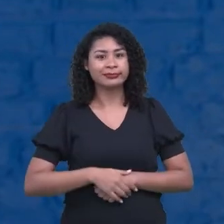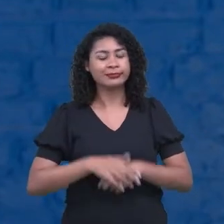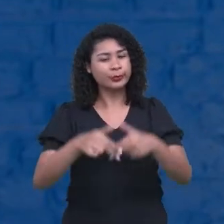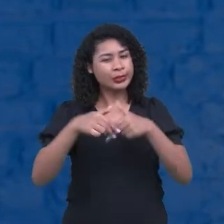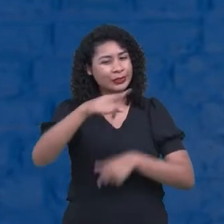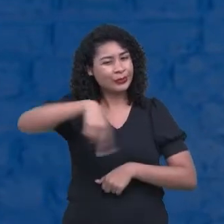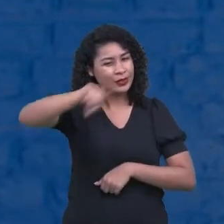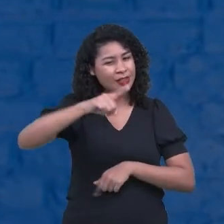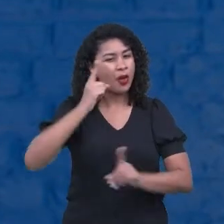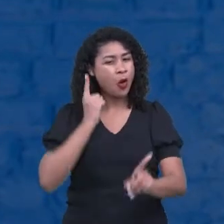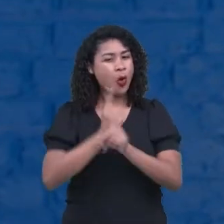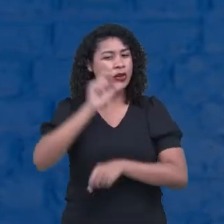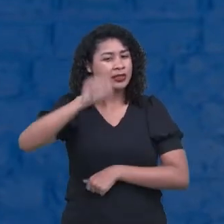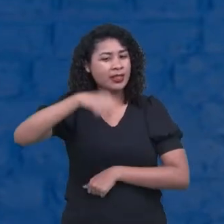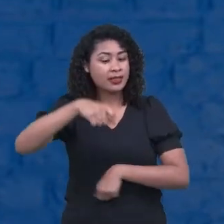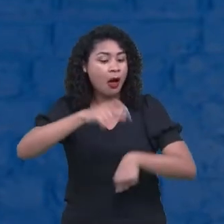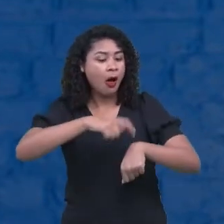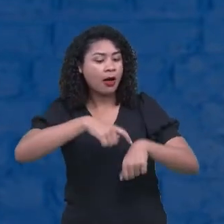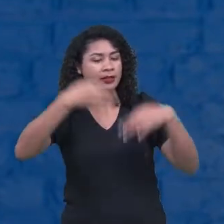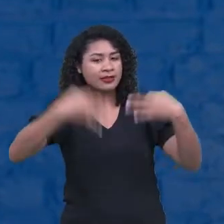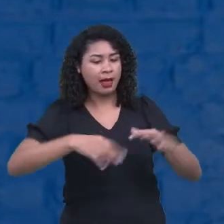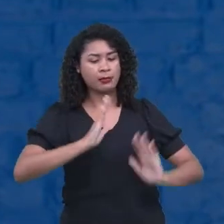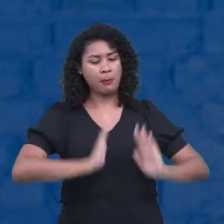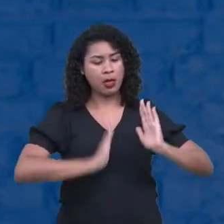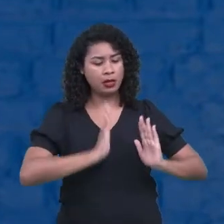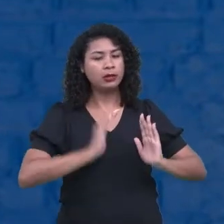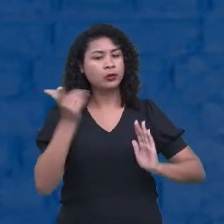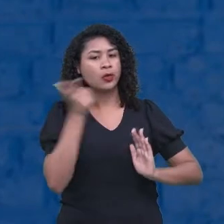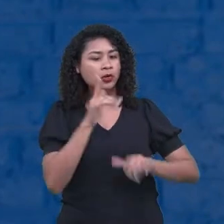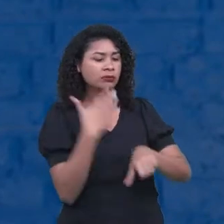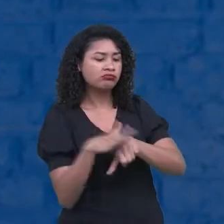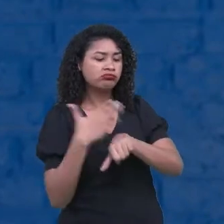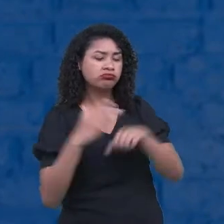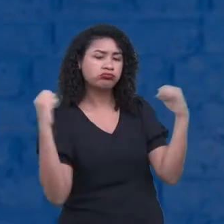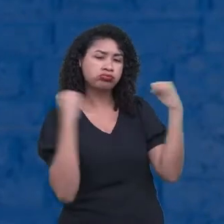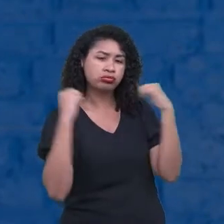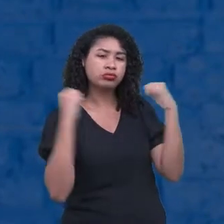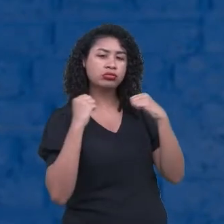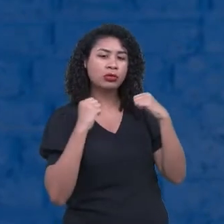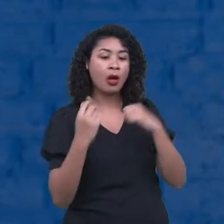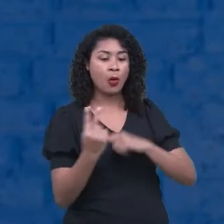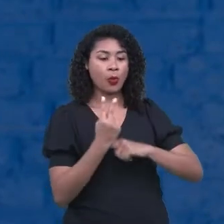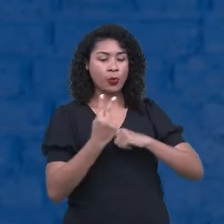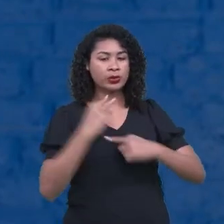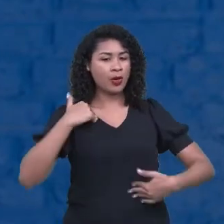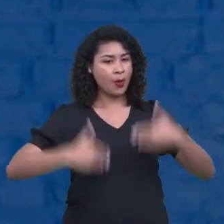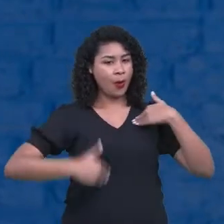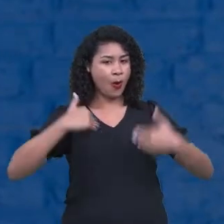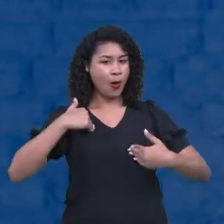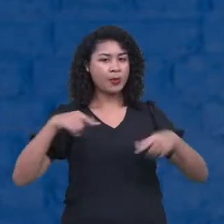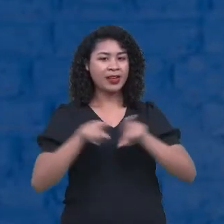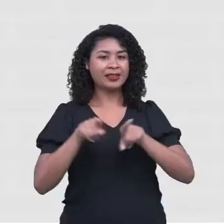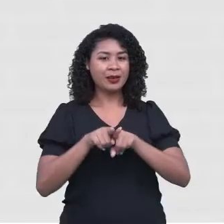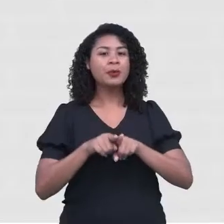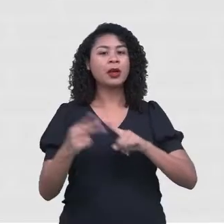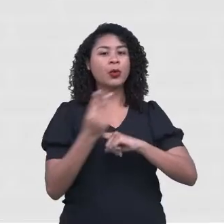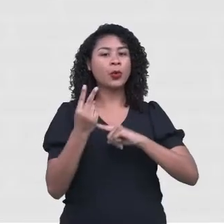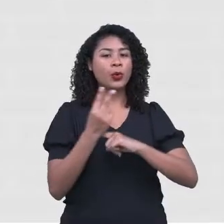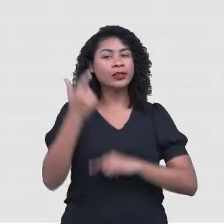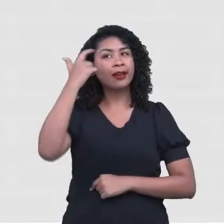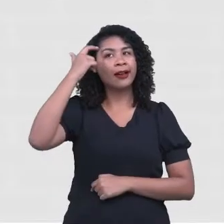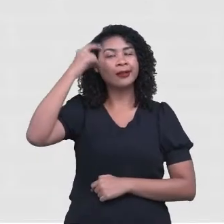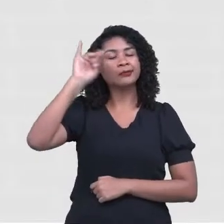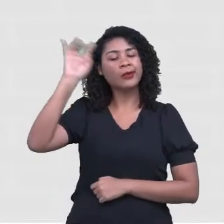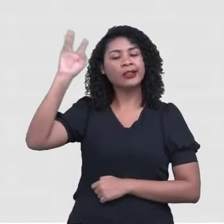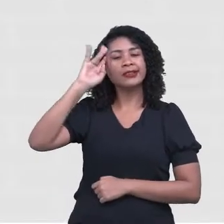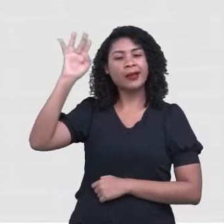a sua atividade física e cuidar o quê? Do seu corpo e da sua saúde mental. Certo? E aí, vamos ver. Reserve. Vamos